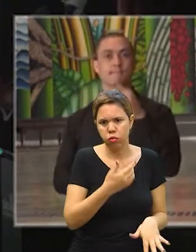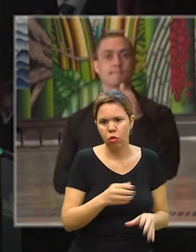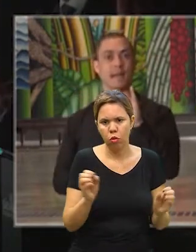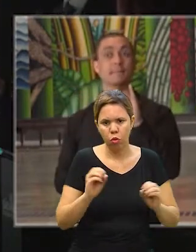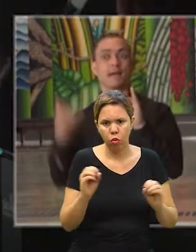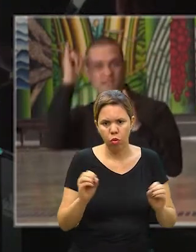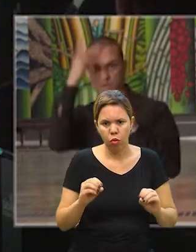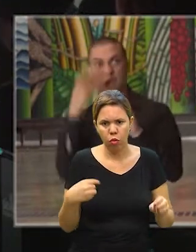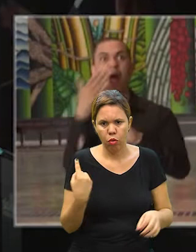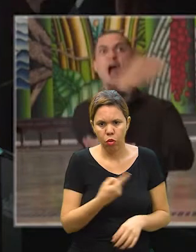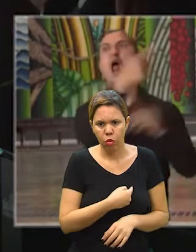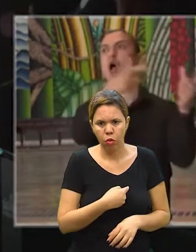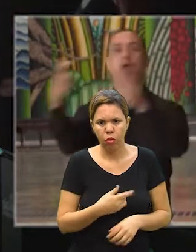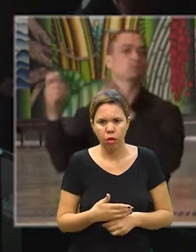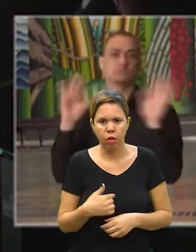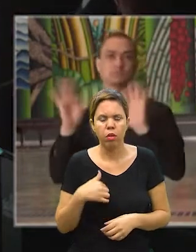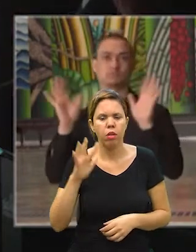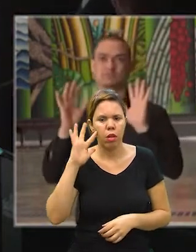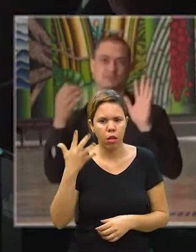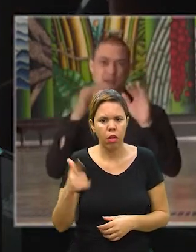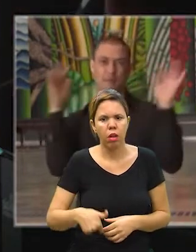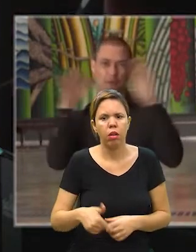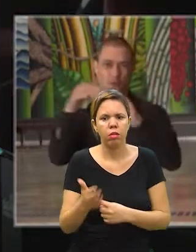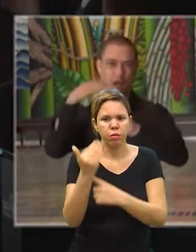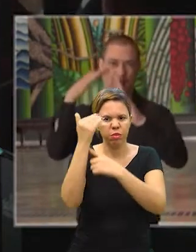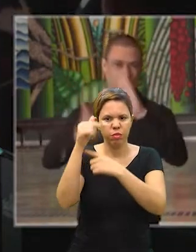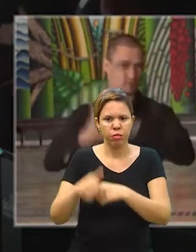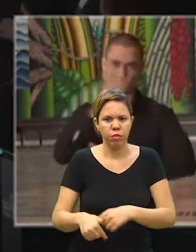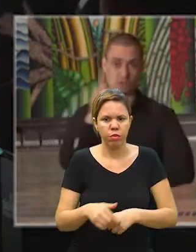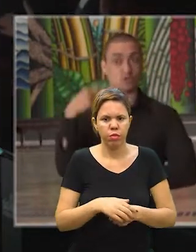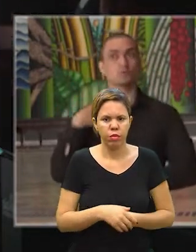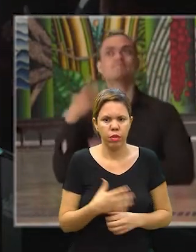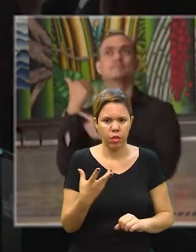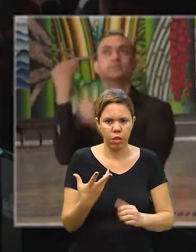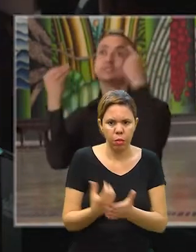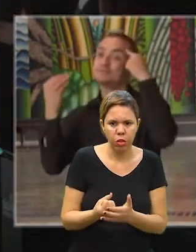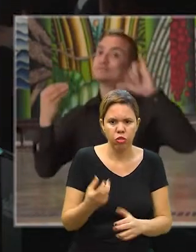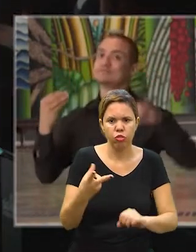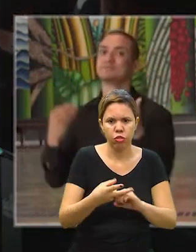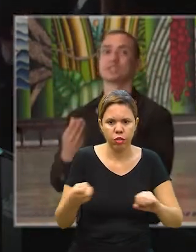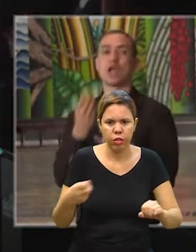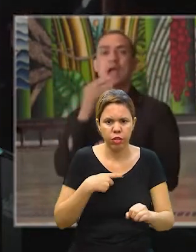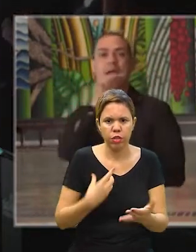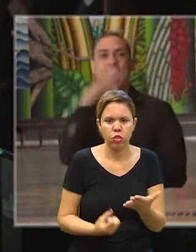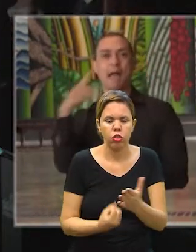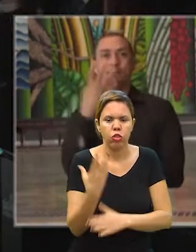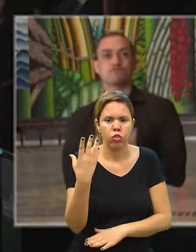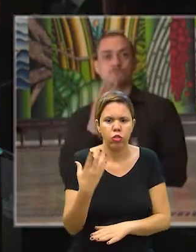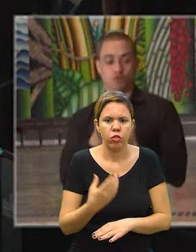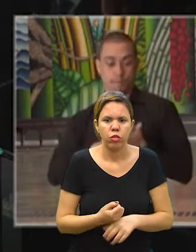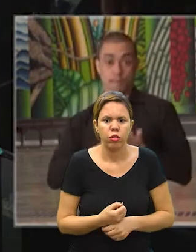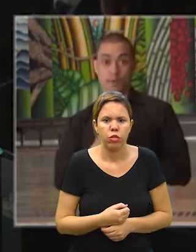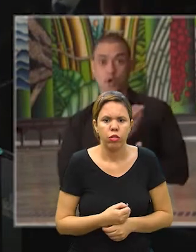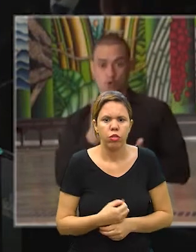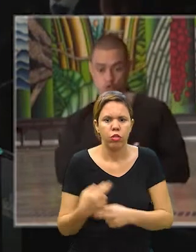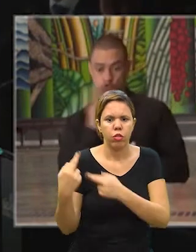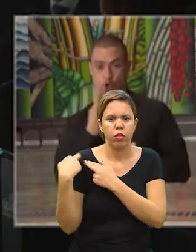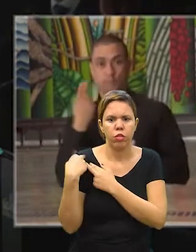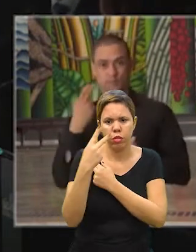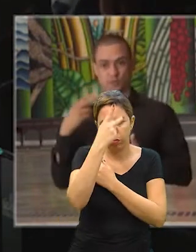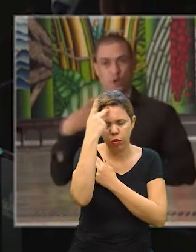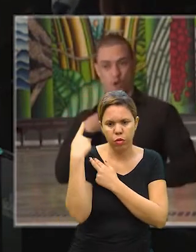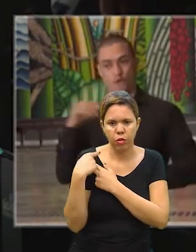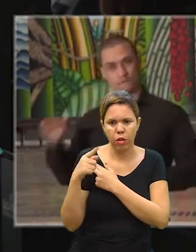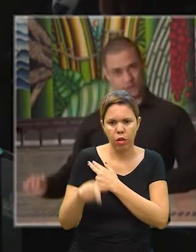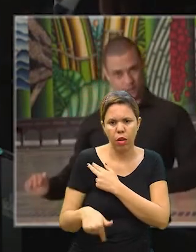de nenhum tipo, que nós buscamos uma solução tecnológica, baixando o aplicativo, criando uma conta, no nome do responsável